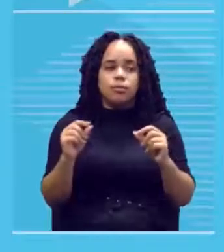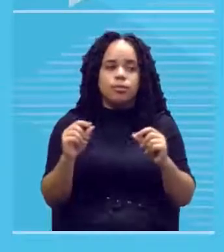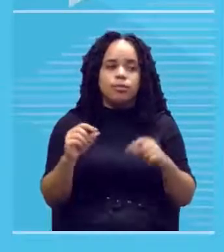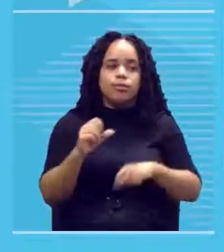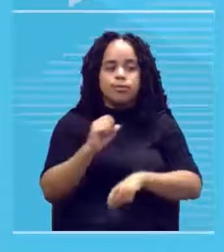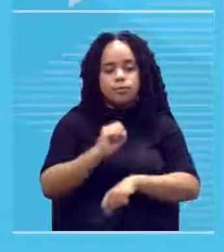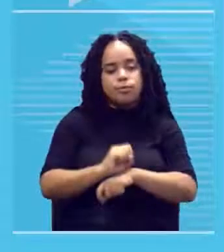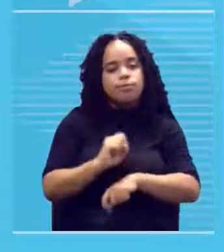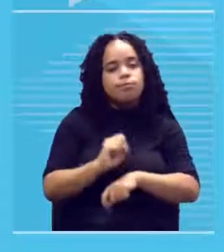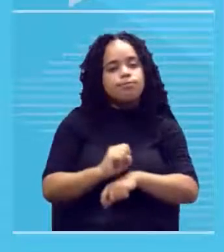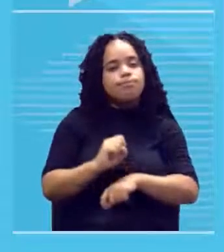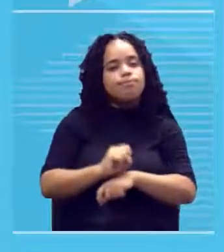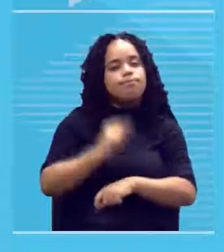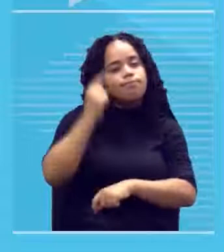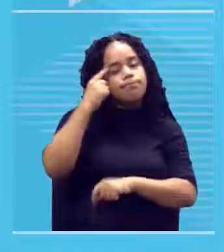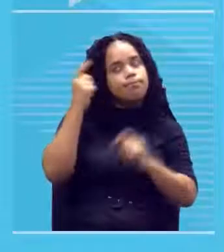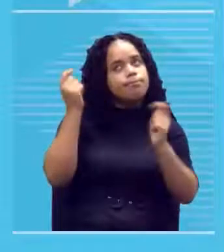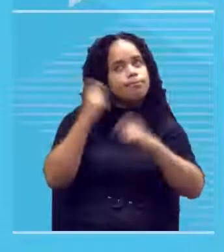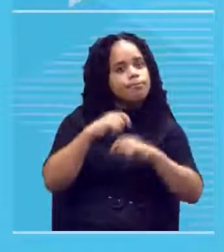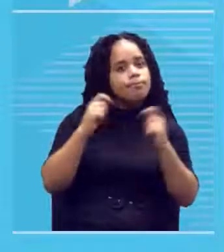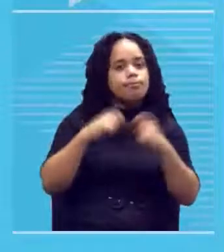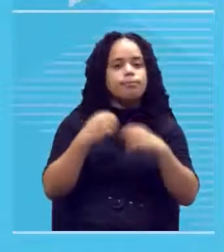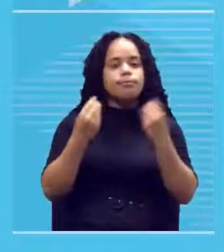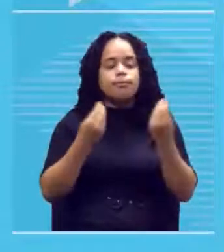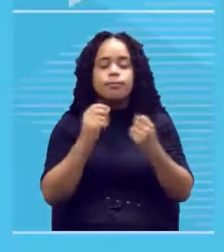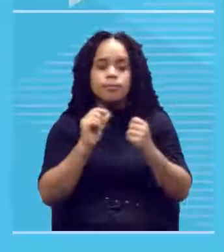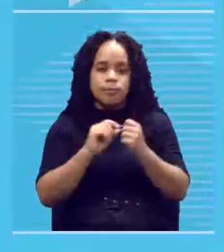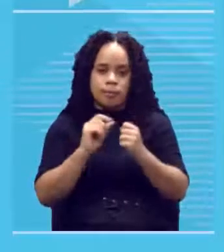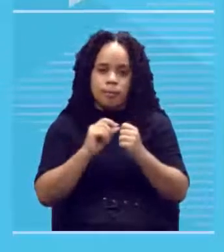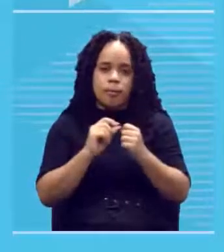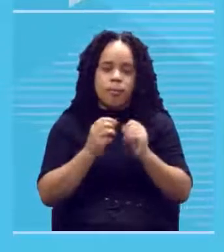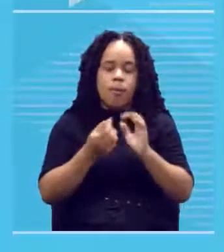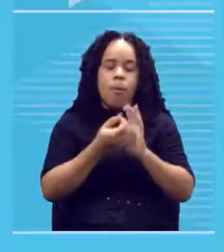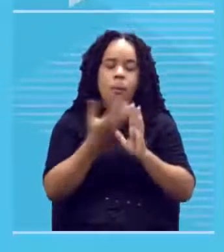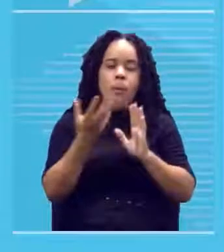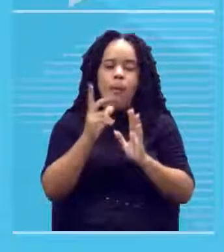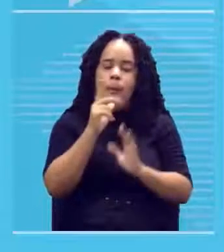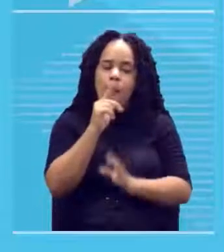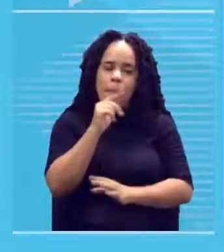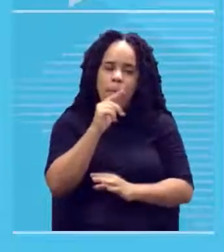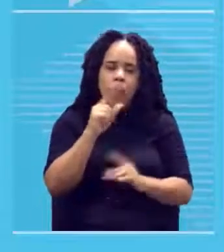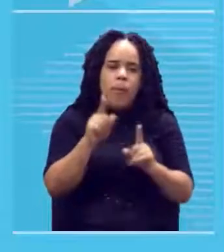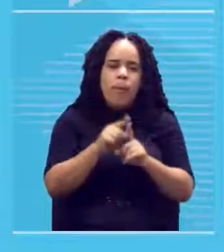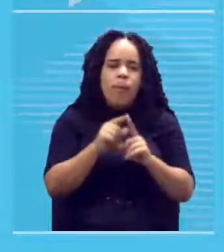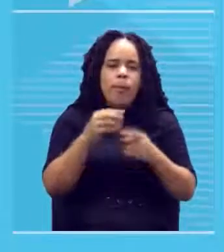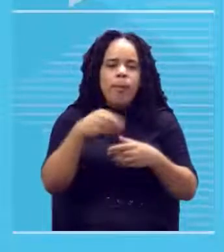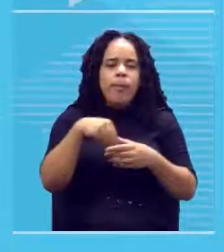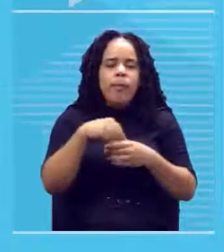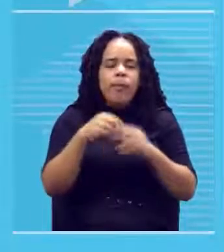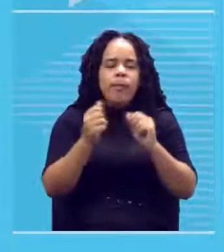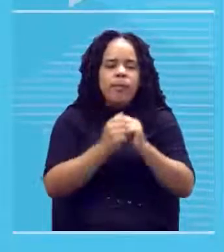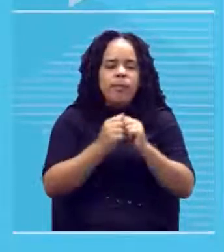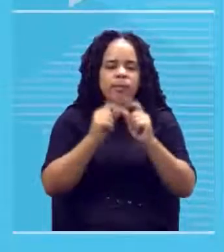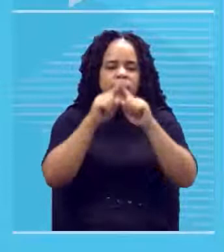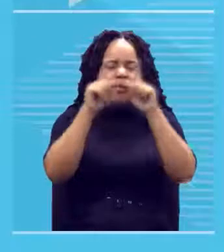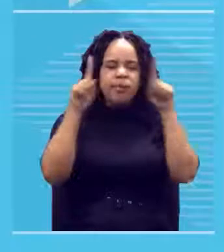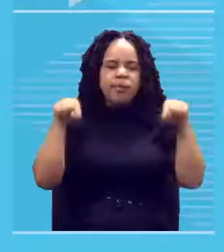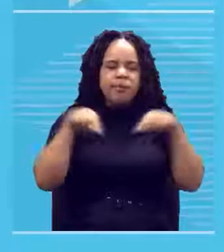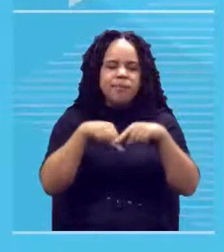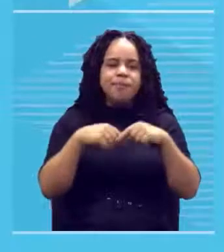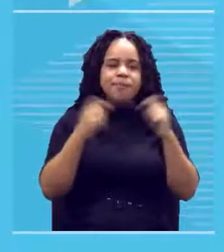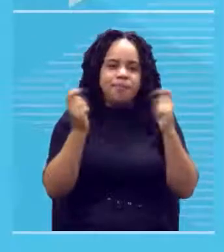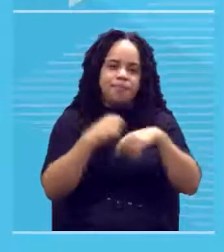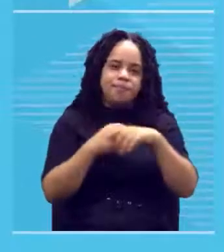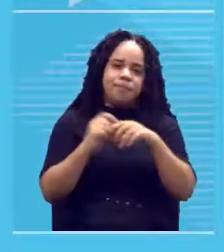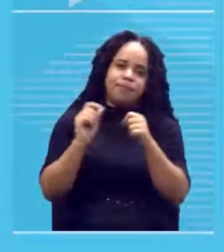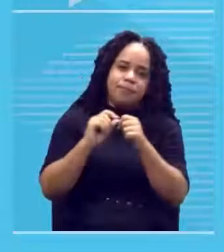adivinhar a intensidade na quantidade de água que você vai estar diluindo a pintura a tinta para aplicar na